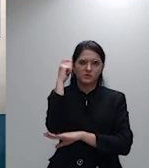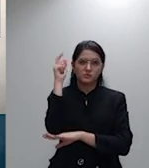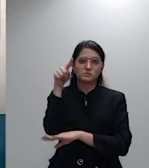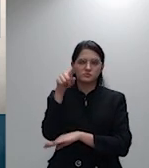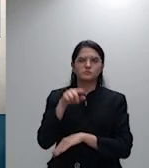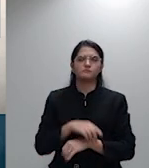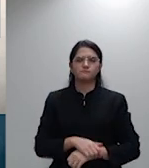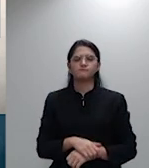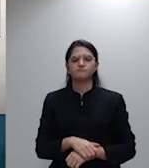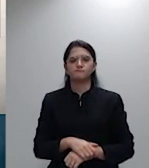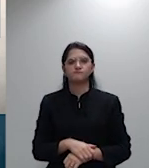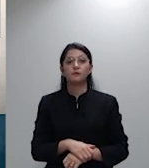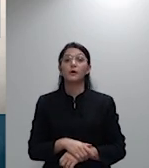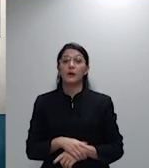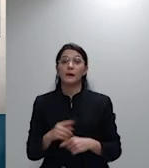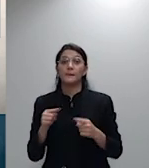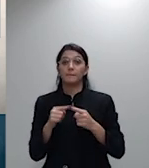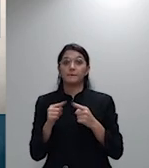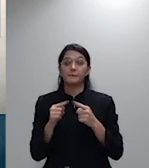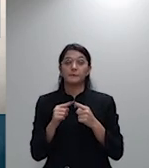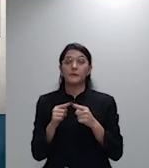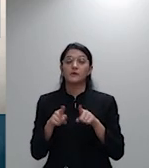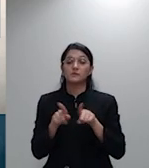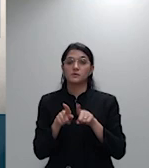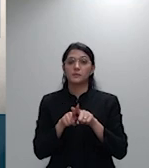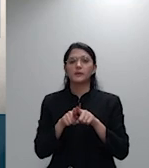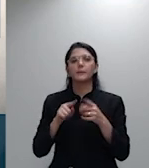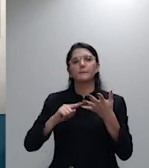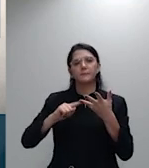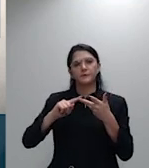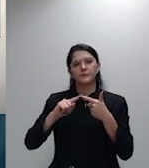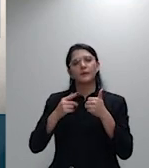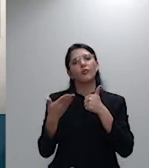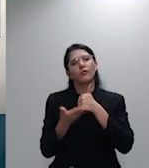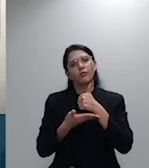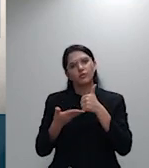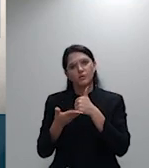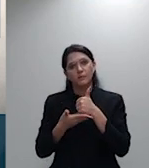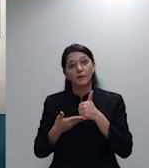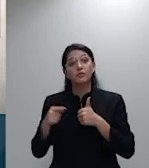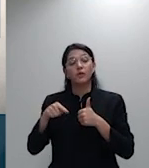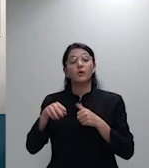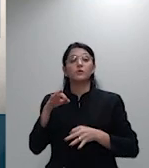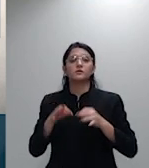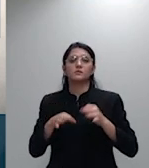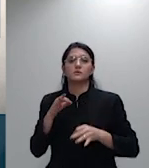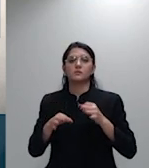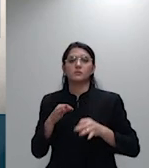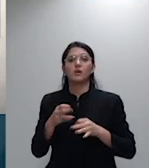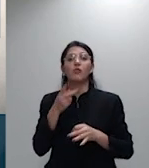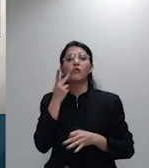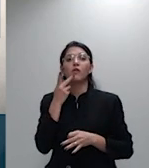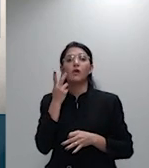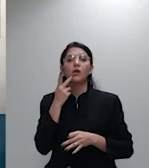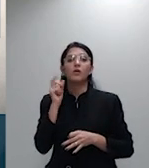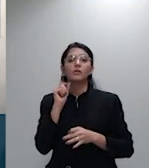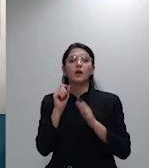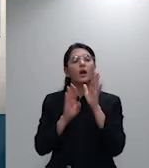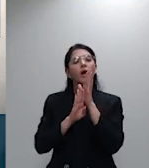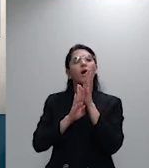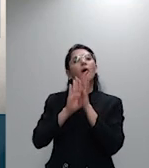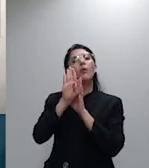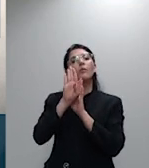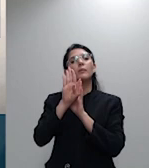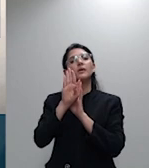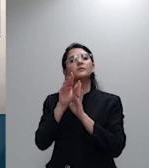é importante observar que o tribunal qualificou o aumento de desproporcional sem explicitar qual seria o